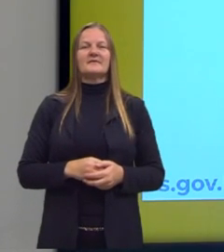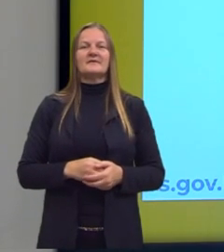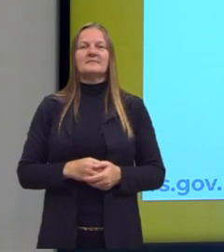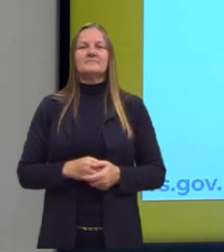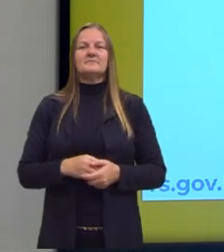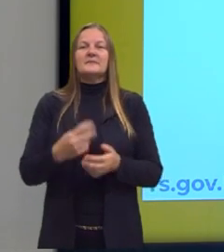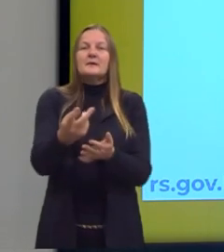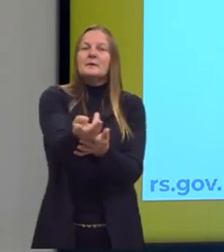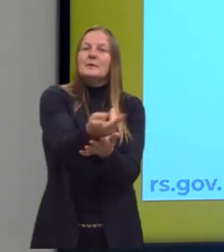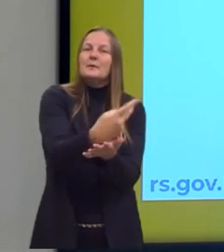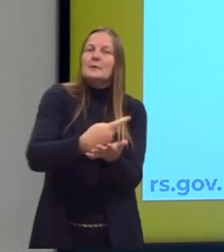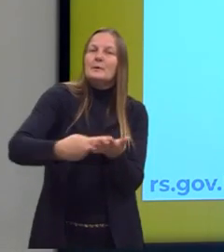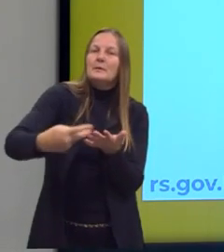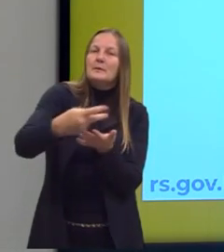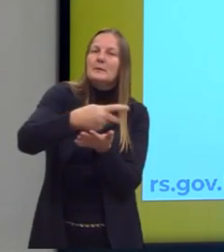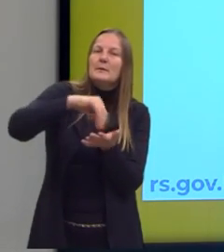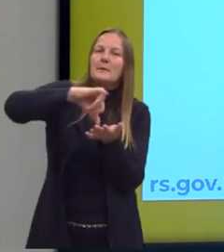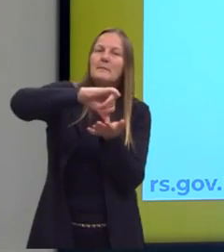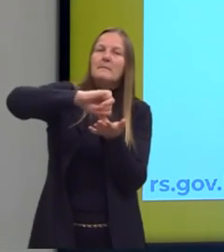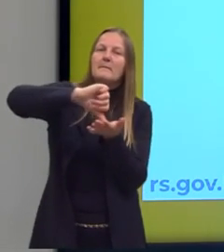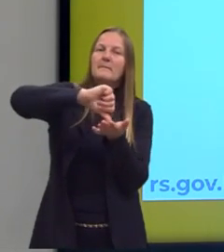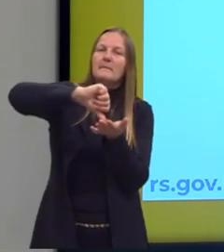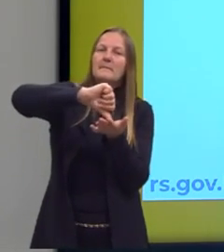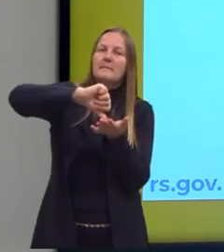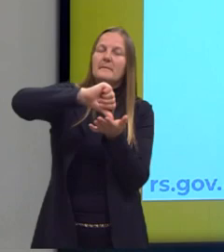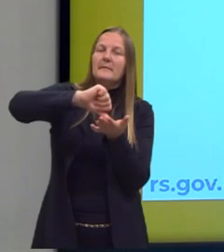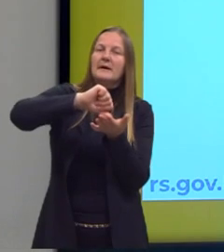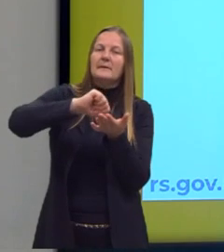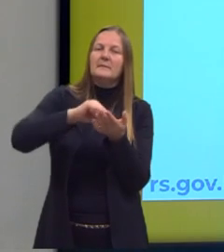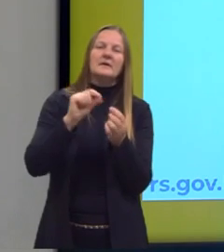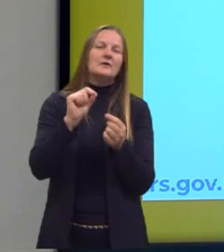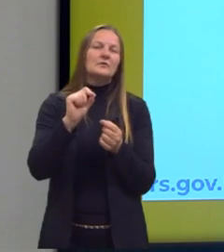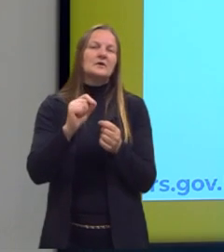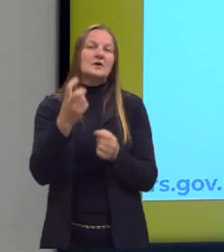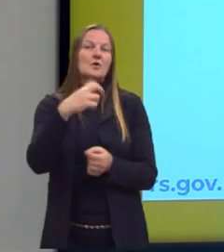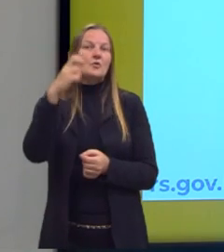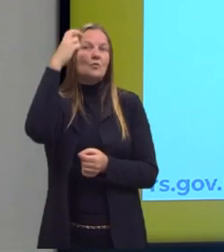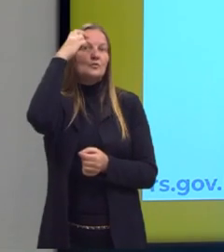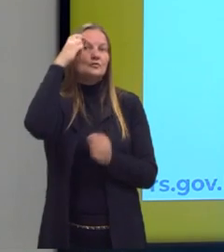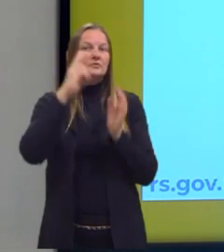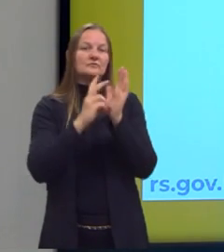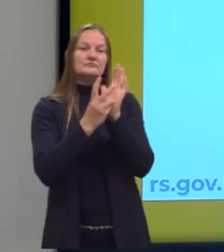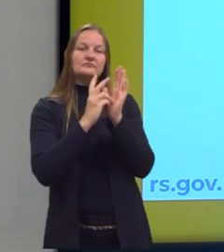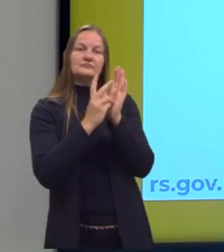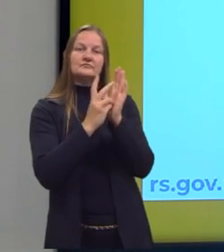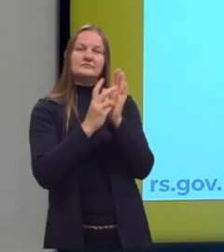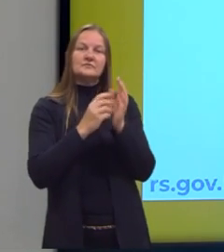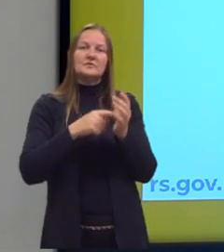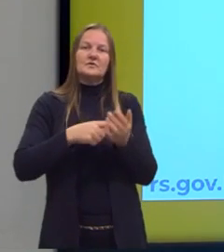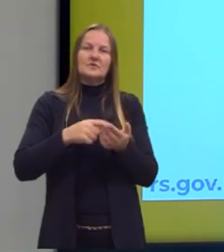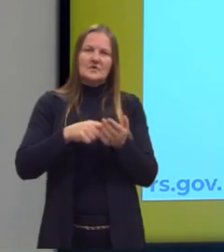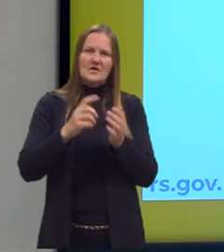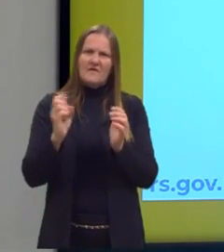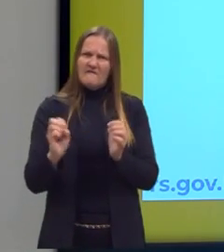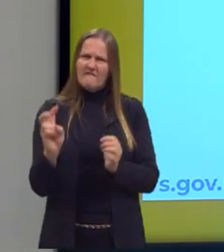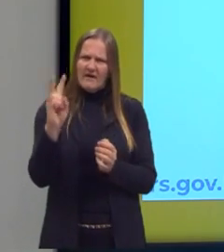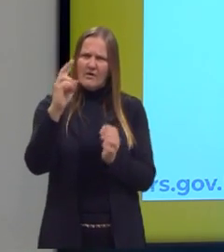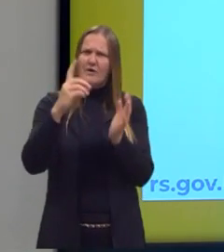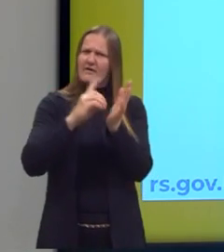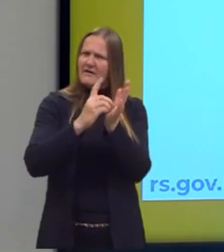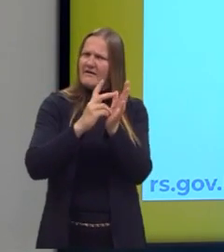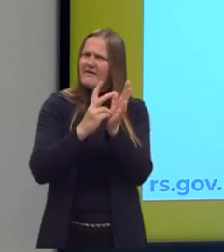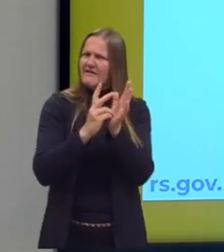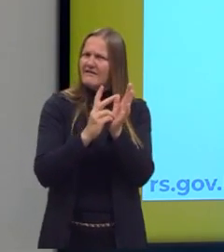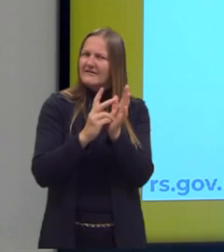que esses mapas, eles foram marcados pela acerção pela cultura dos nativos, pela afirmação da cultura dos povos que